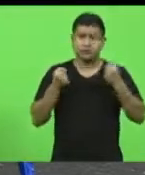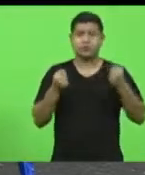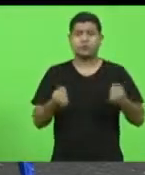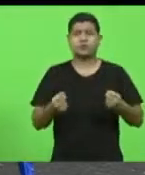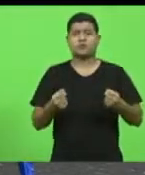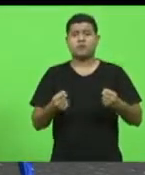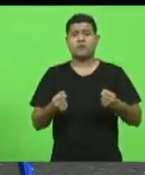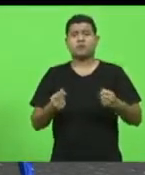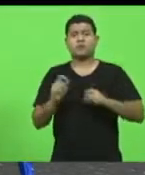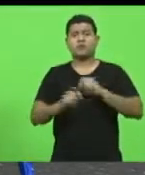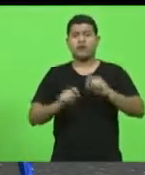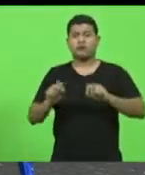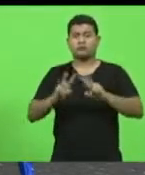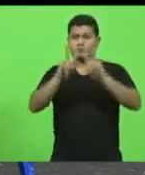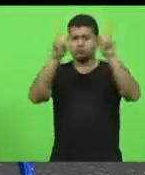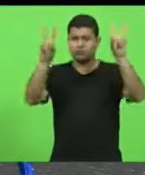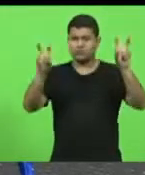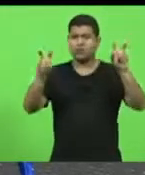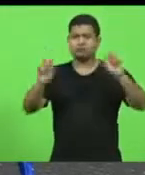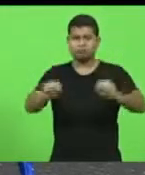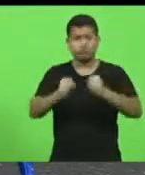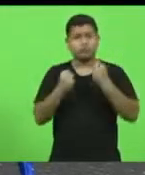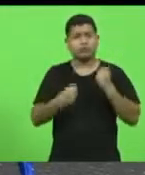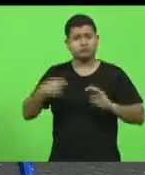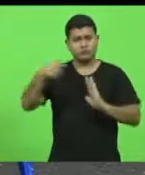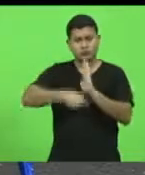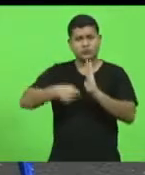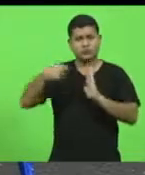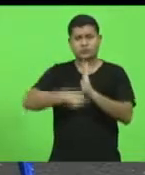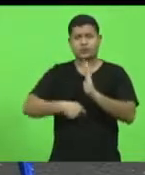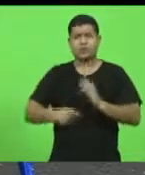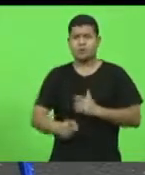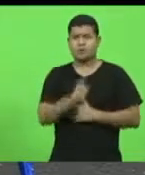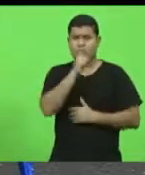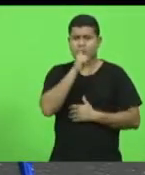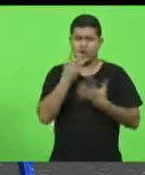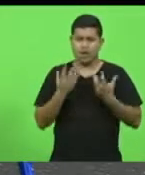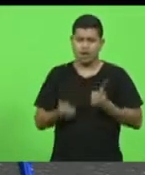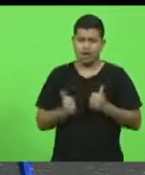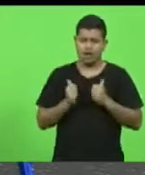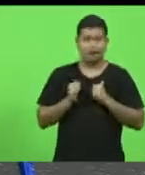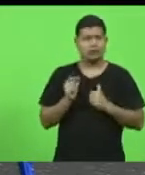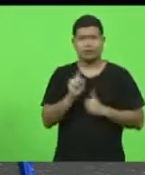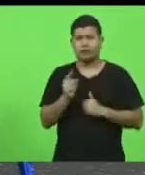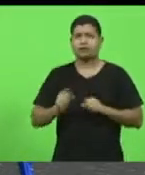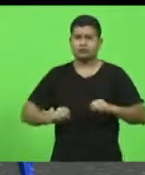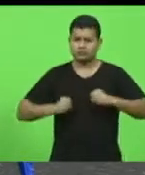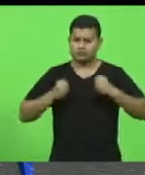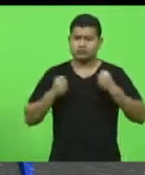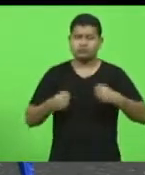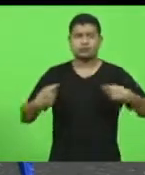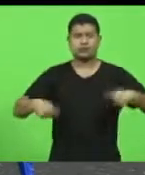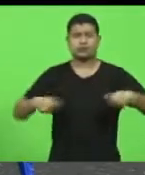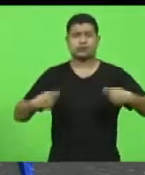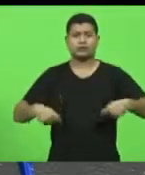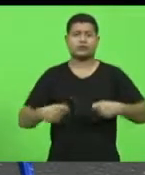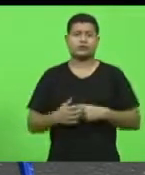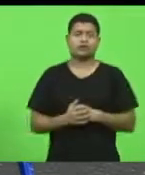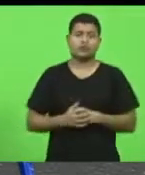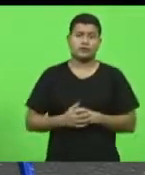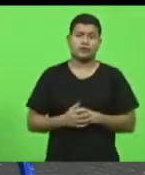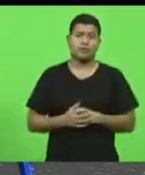não nos calar. Deputado Ricardo Alba, nessa hora